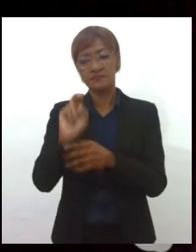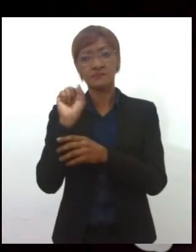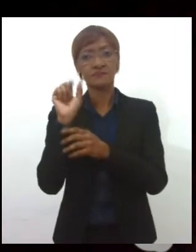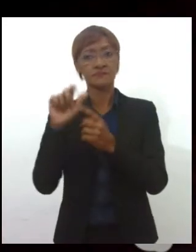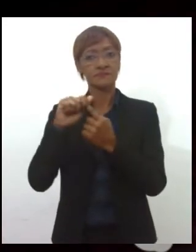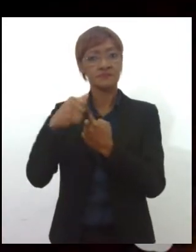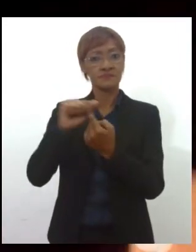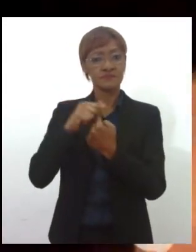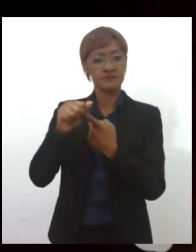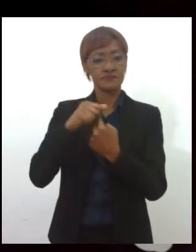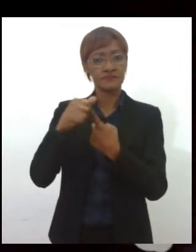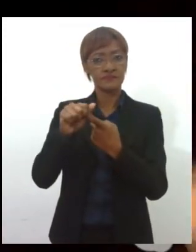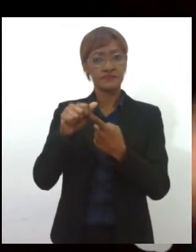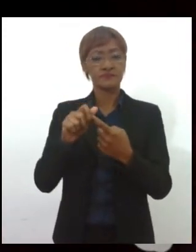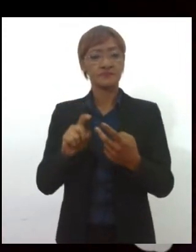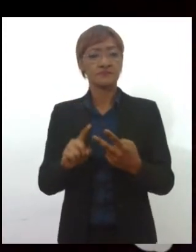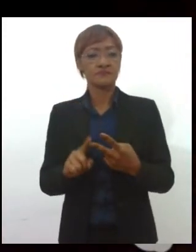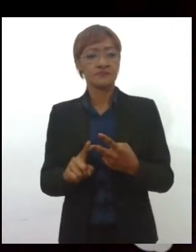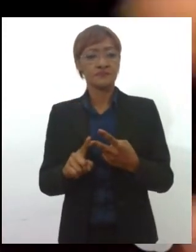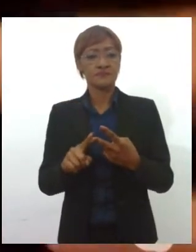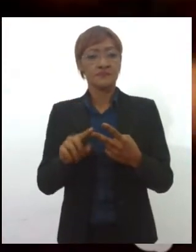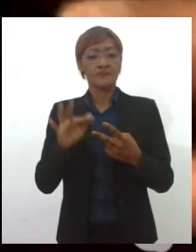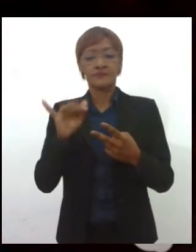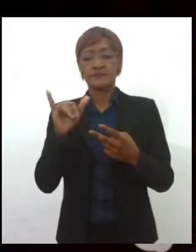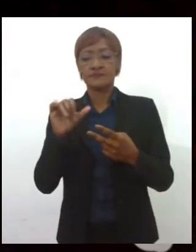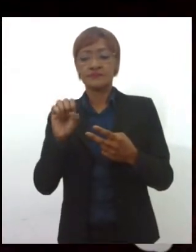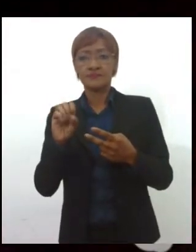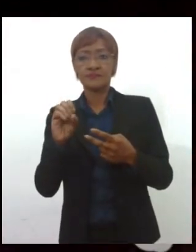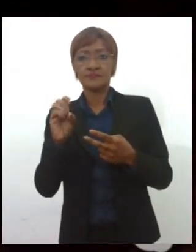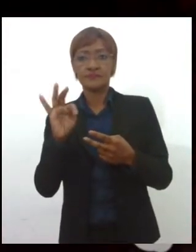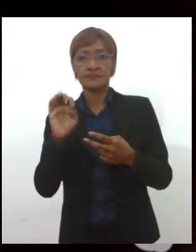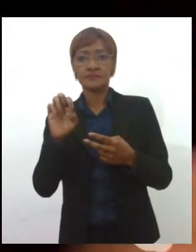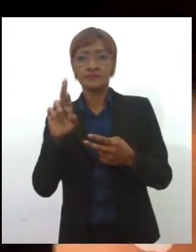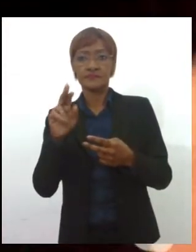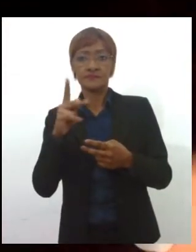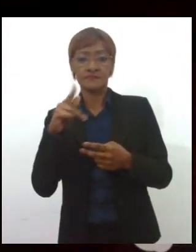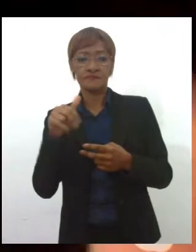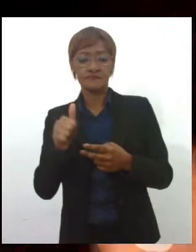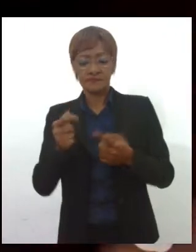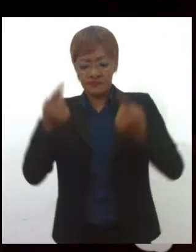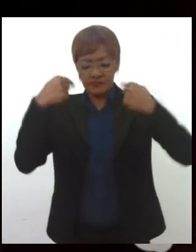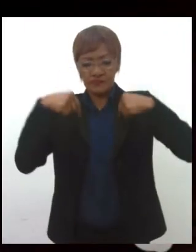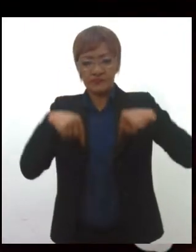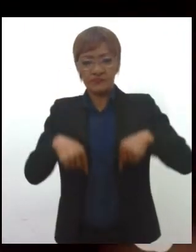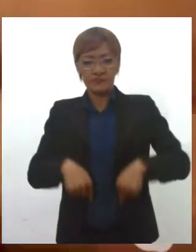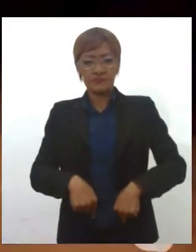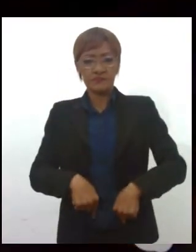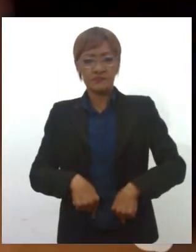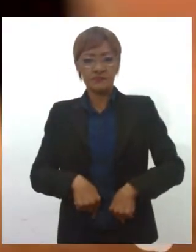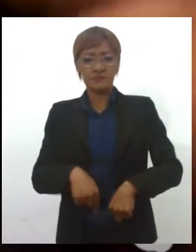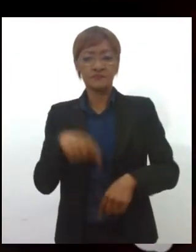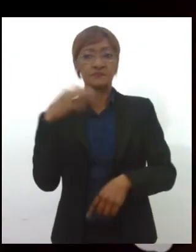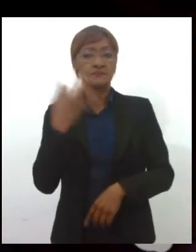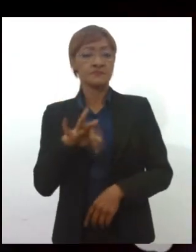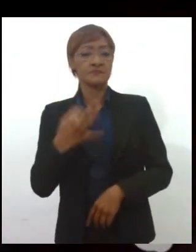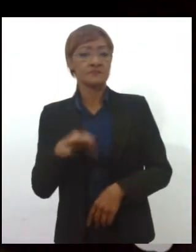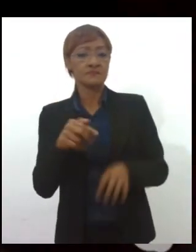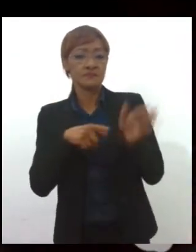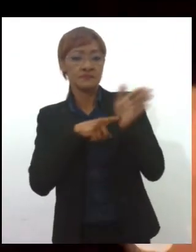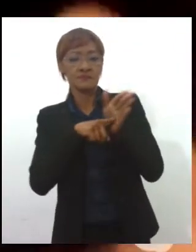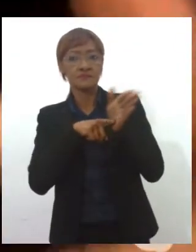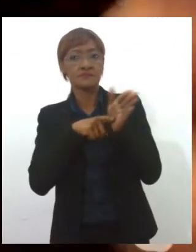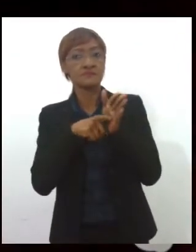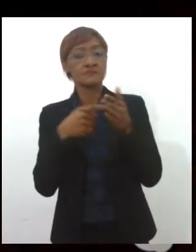a psicoterapia, não há dor que não se expresse no corpo, que não tenha que ser tratado exatamente da sua